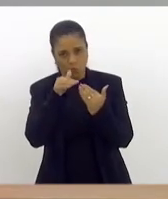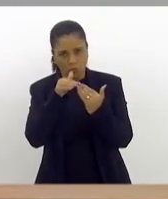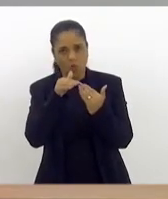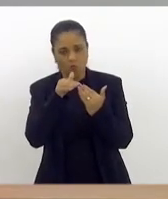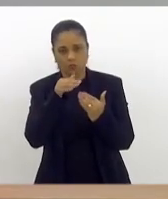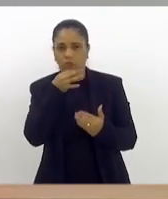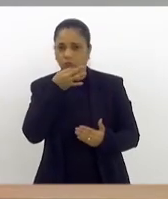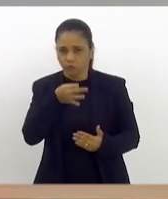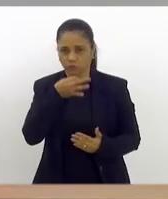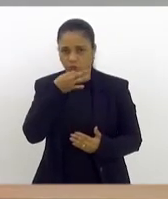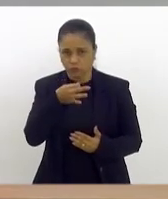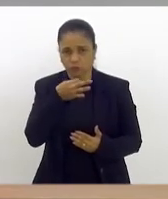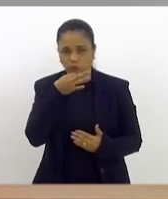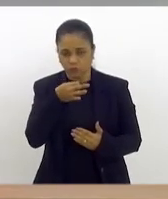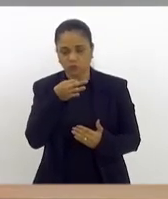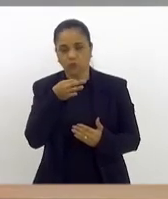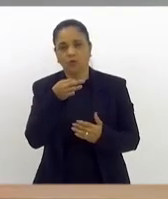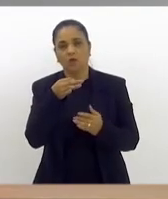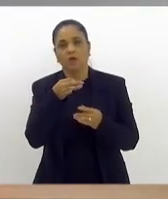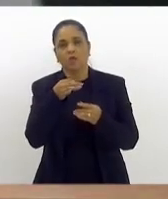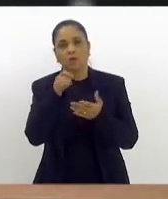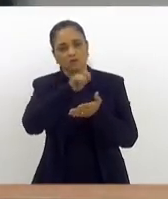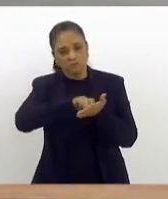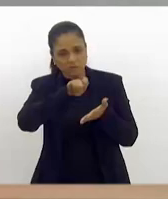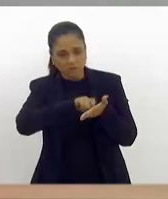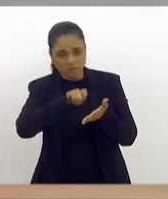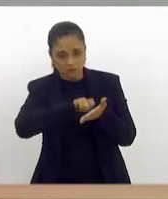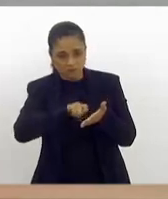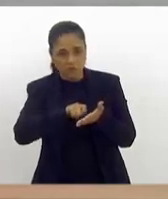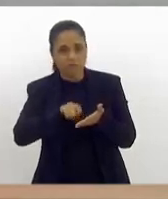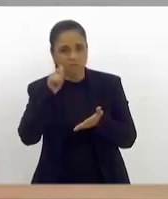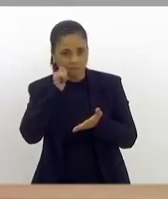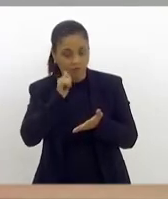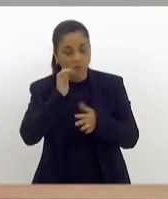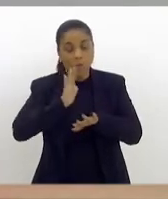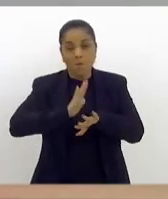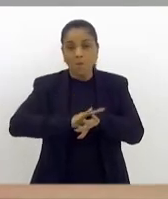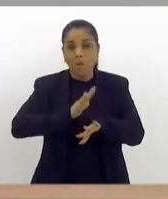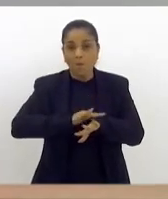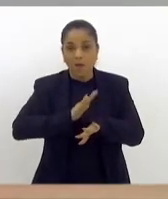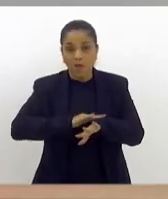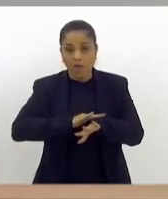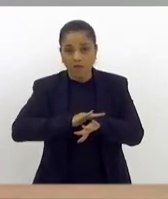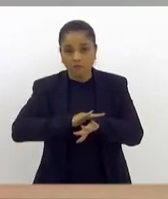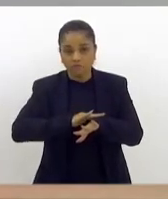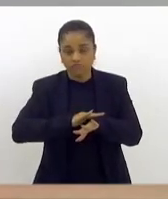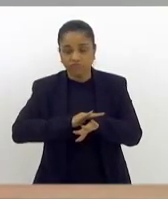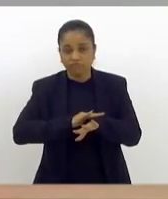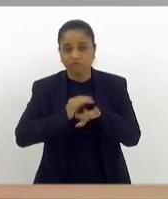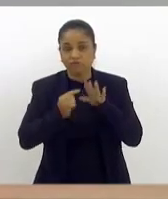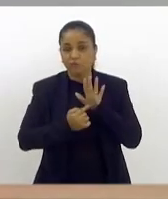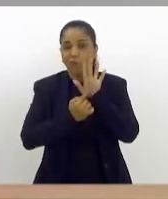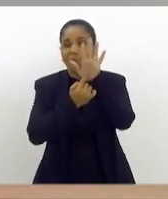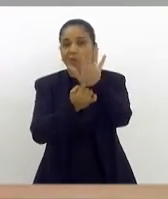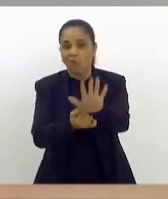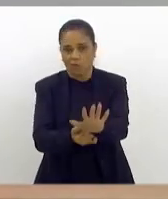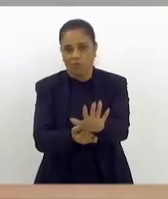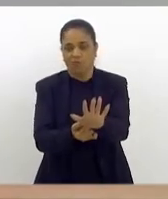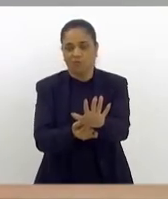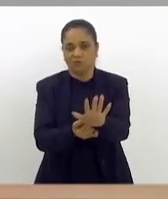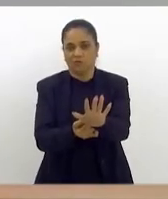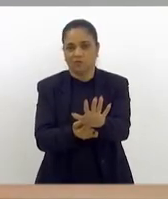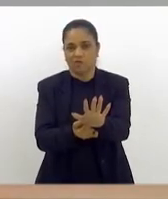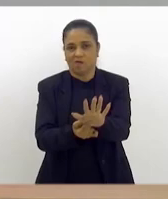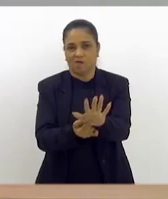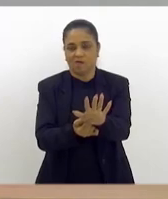da inspirada escritora, agora é o momento certo para demonstrarmos reconhecimento e